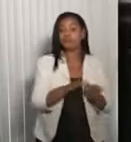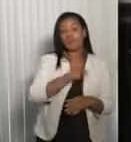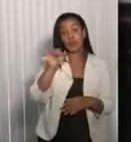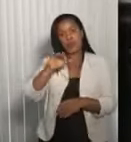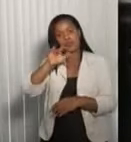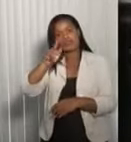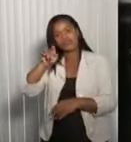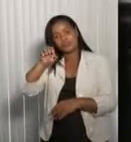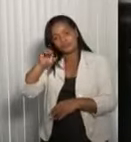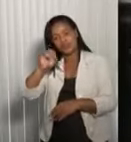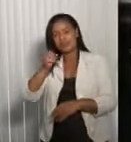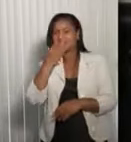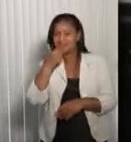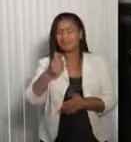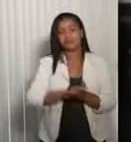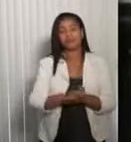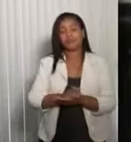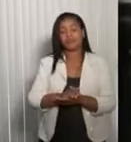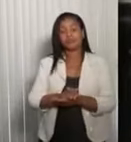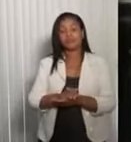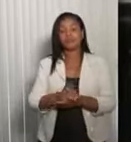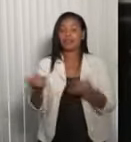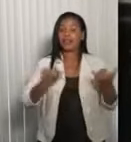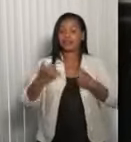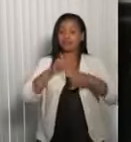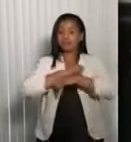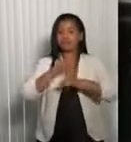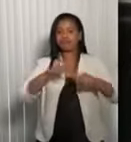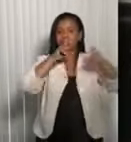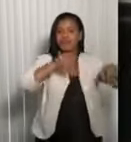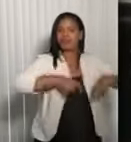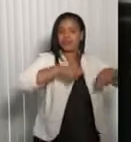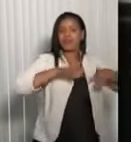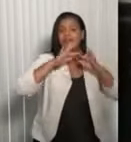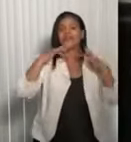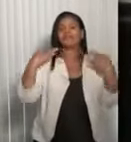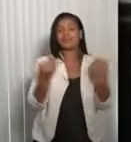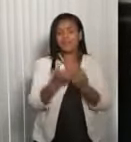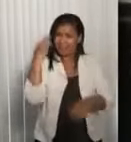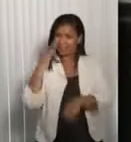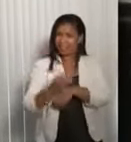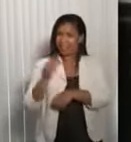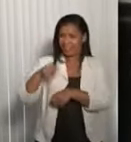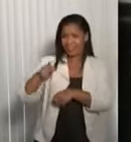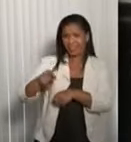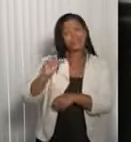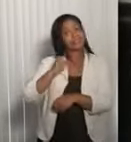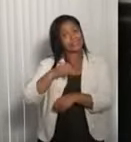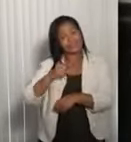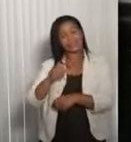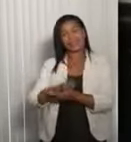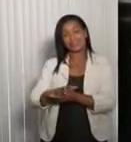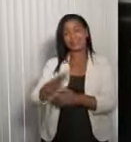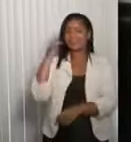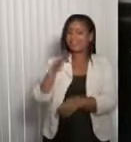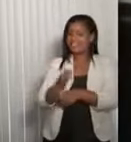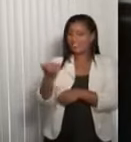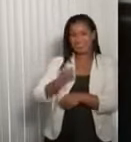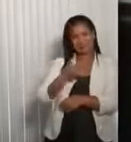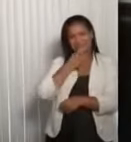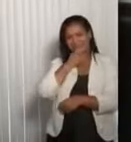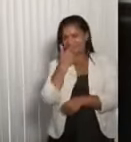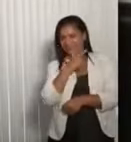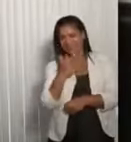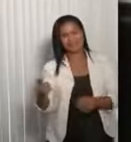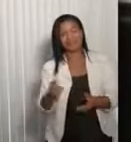governador. Com as suas boas notícias que você traz aqui para o povo da agricultura familiar. Você está de férias, né? Que férias, rapaz. Isso não folga a gente, não. Não.